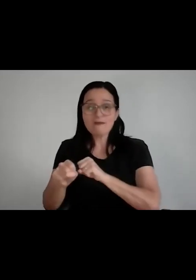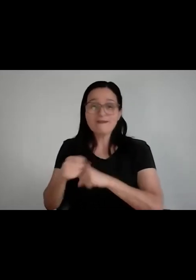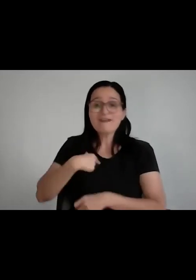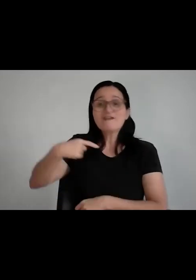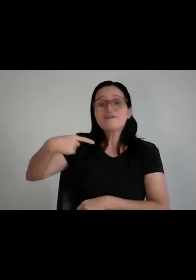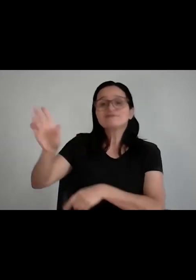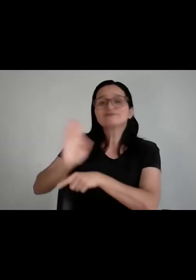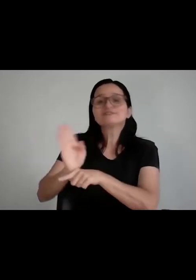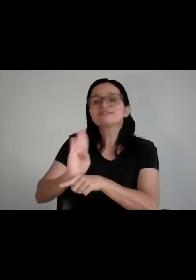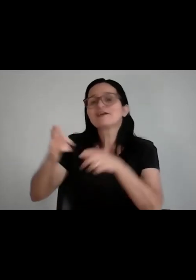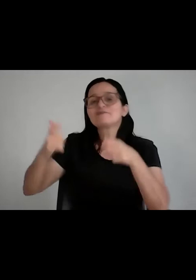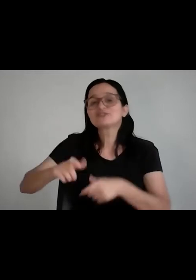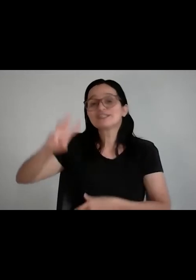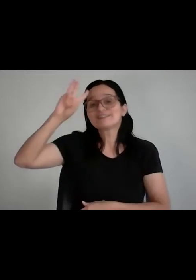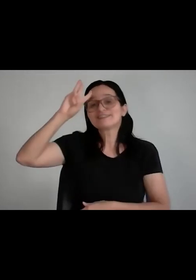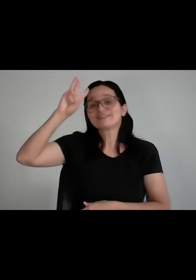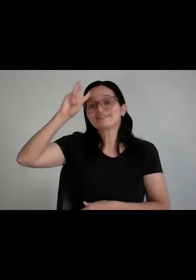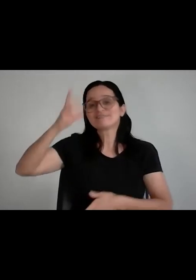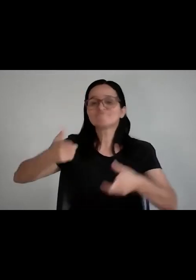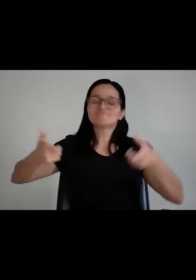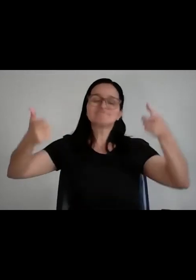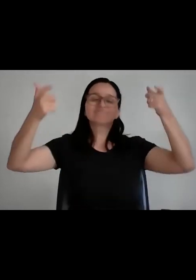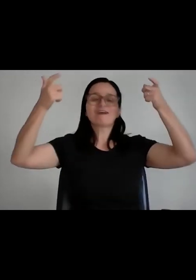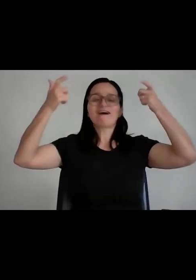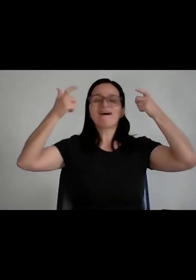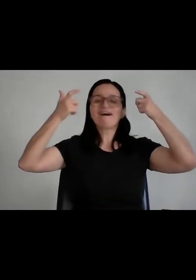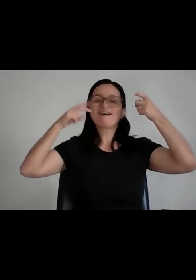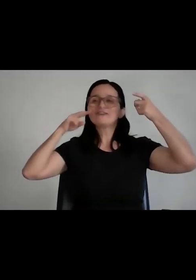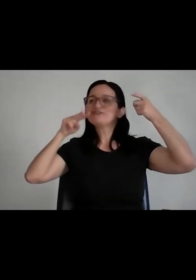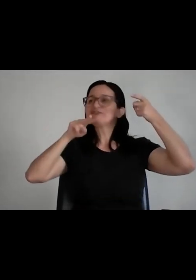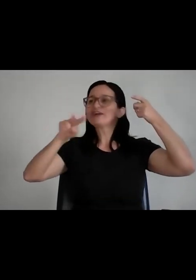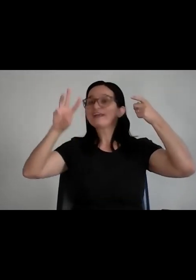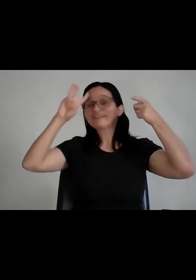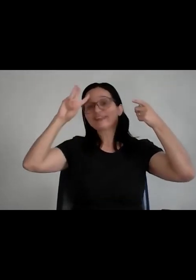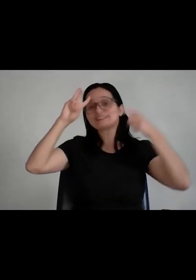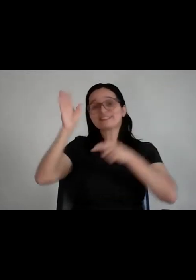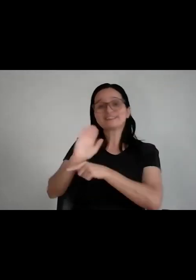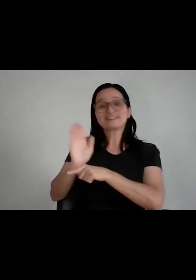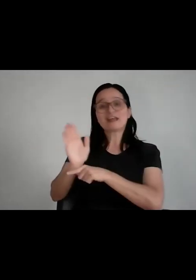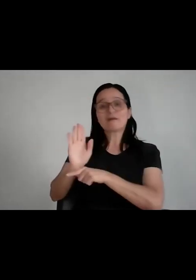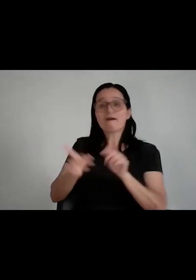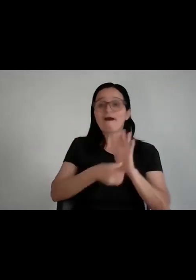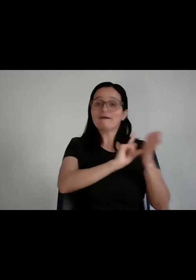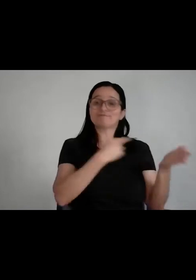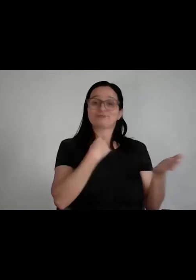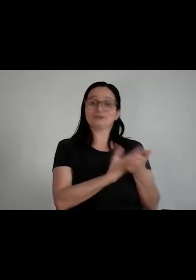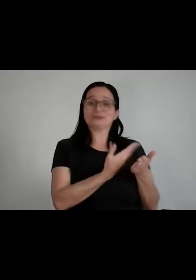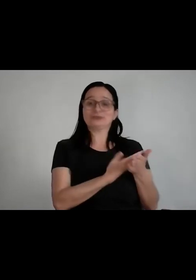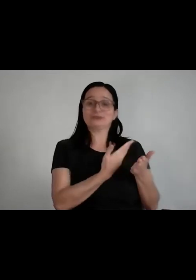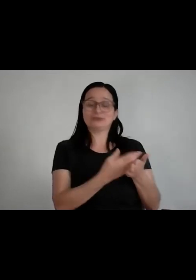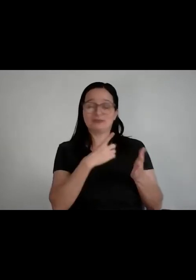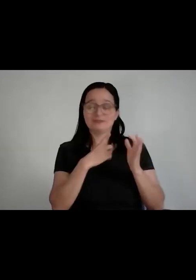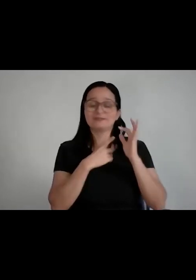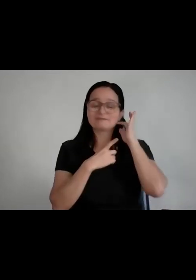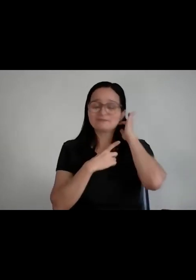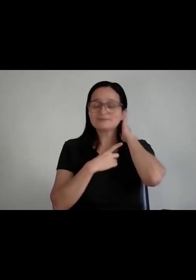-feira, eu me senti um rei, agora eu tenho vida, posso ir numa terça-feira no cinema, à noite, então, mas é